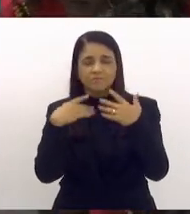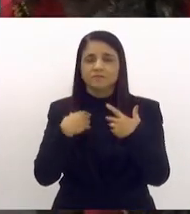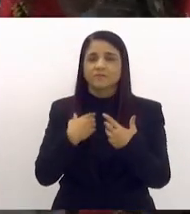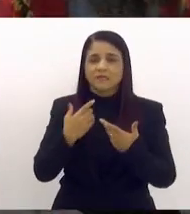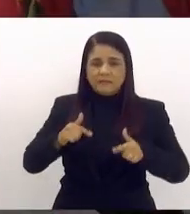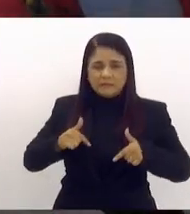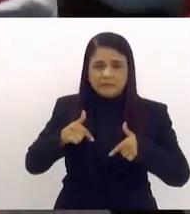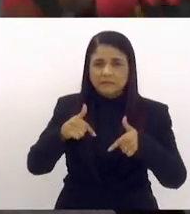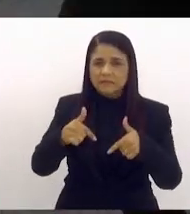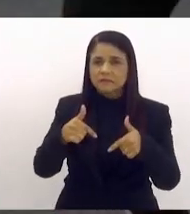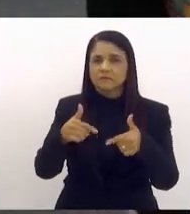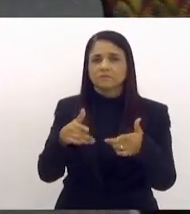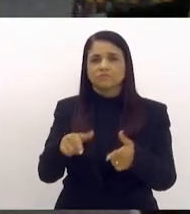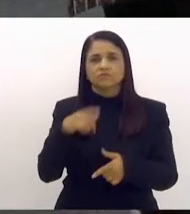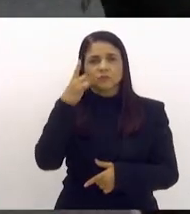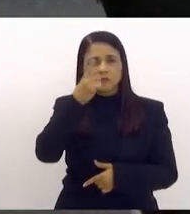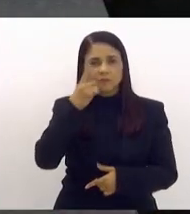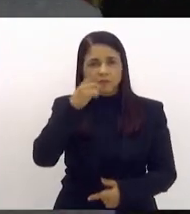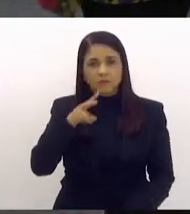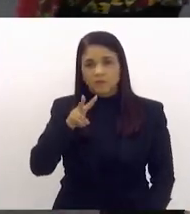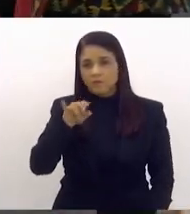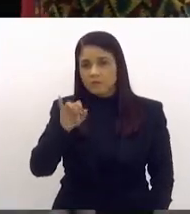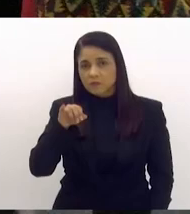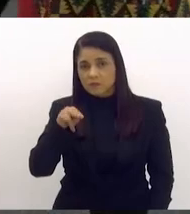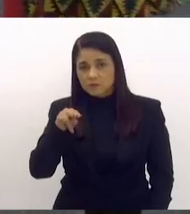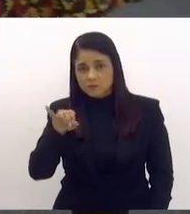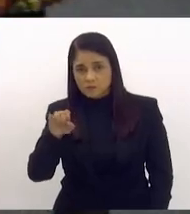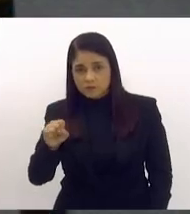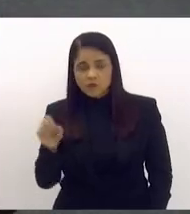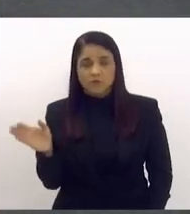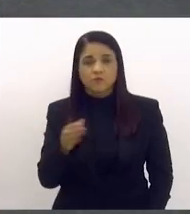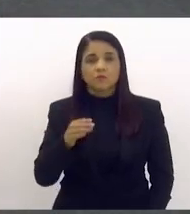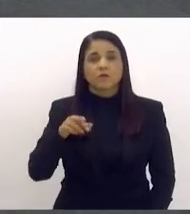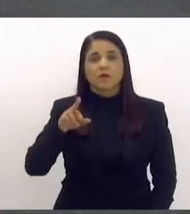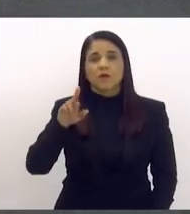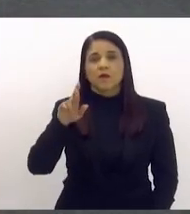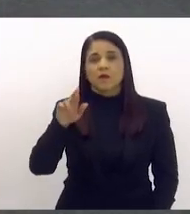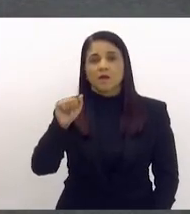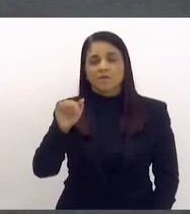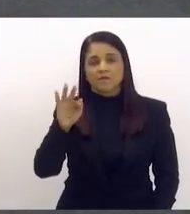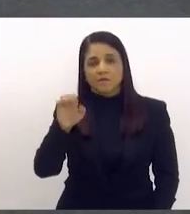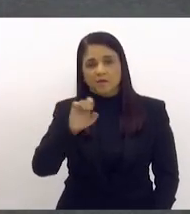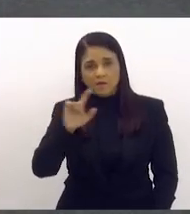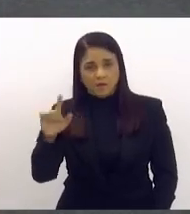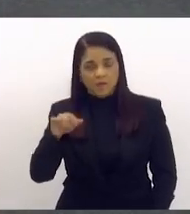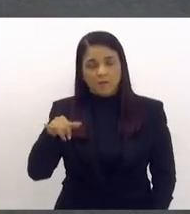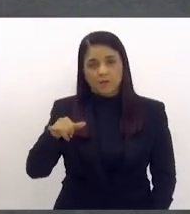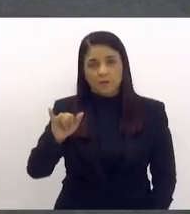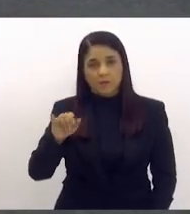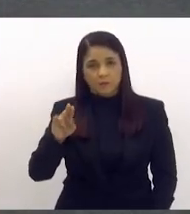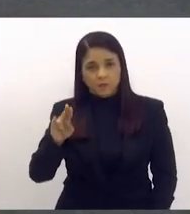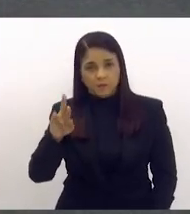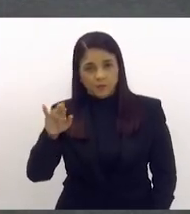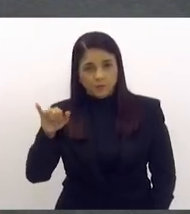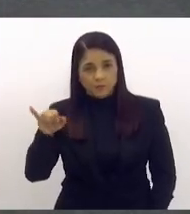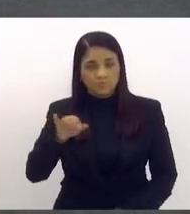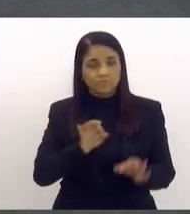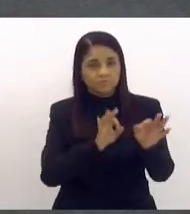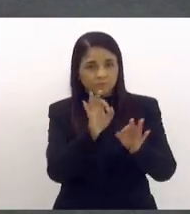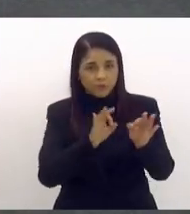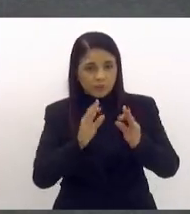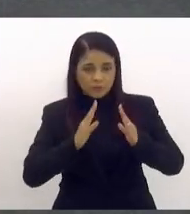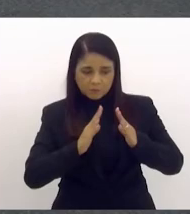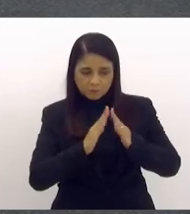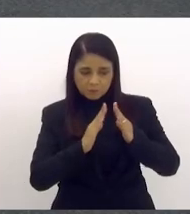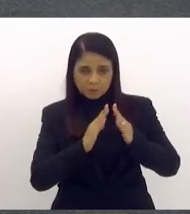iniciativa do deputado Vinícius Cosolino com o Rafael Nobre e Uri, que cria o programa estadual de adaptação de